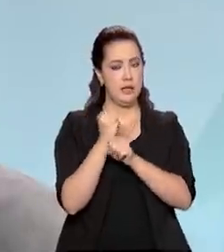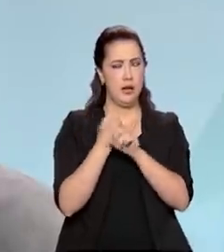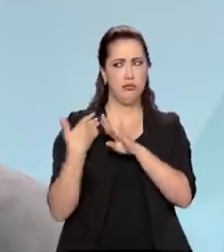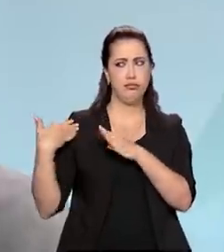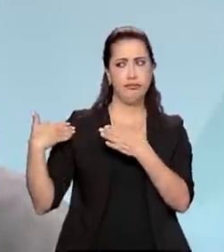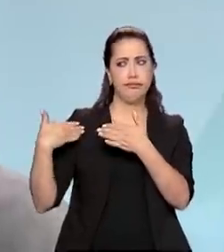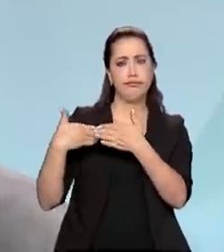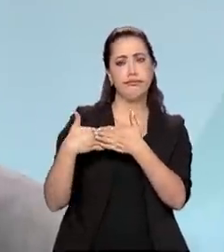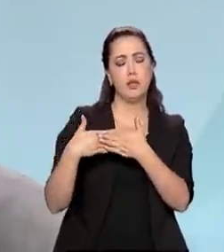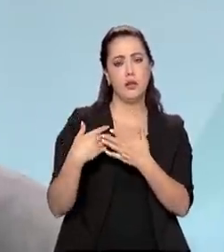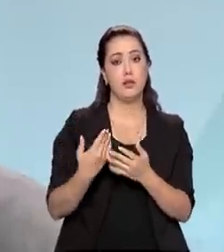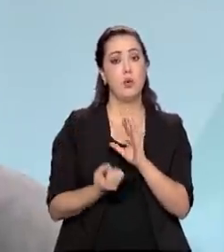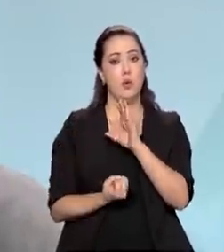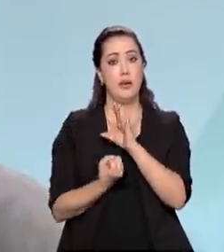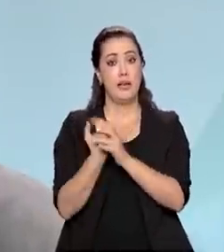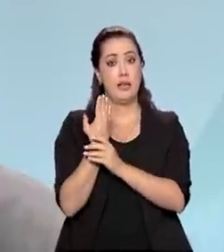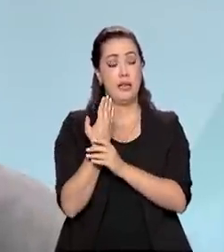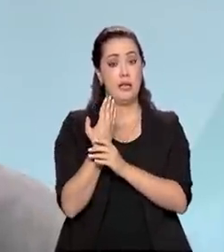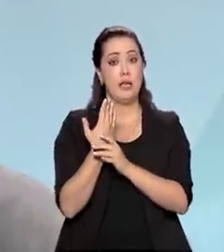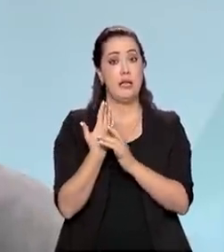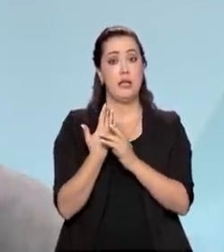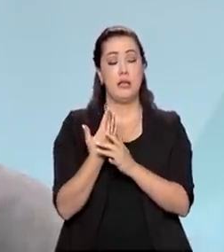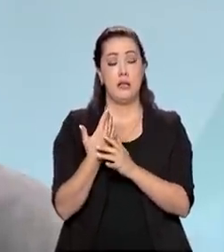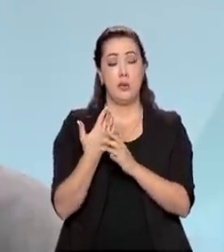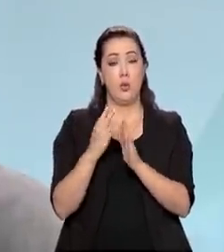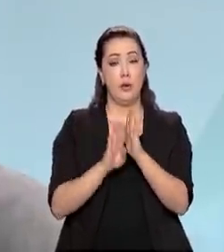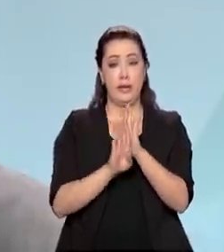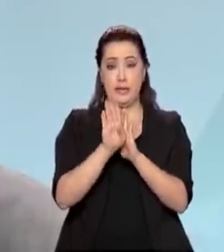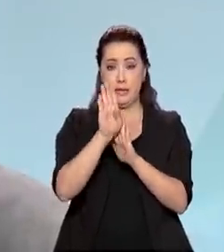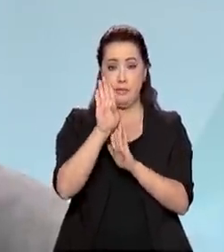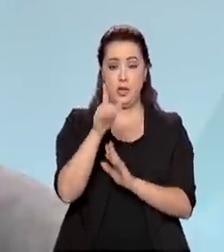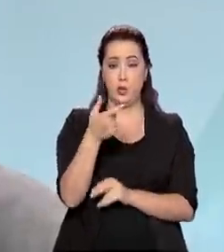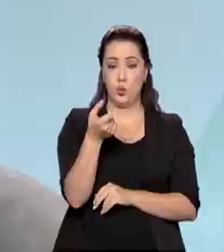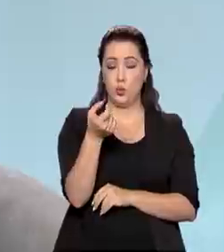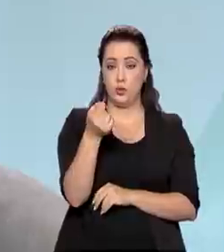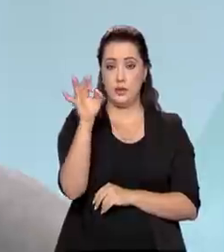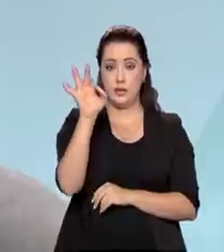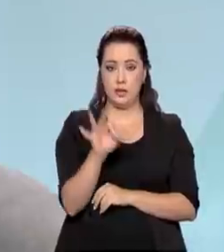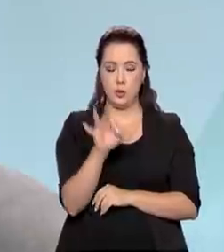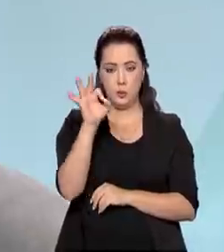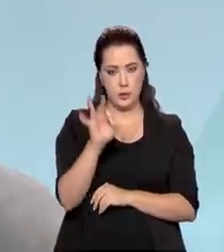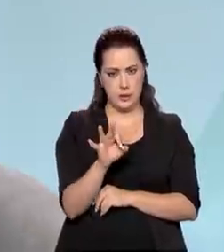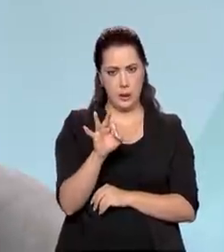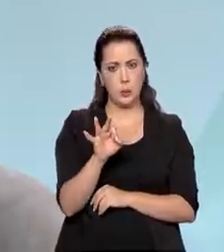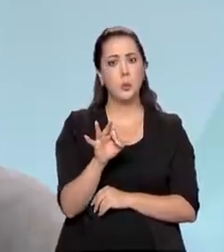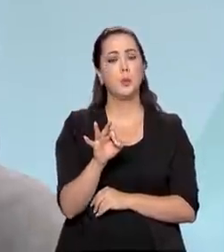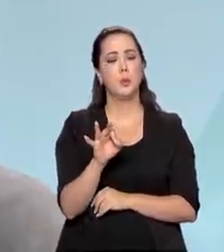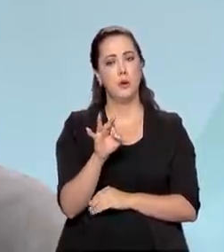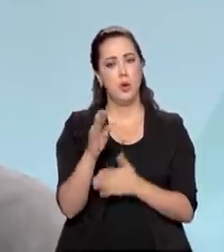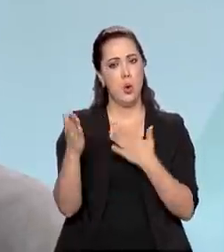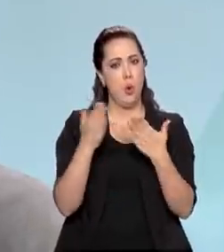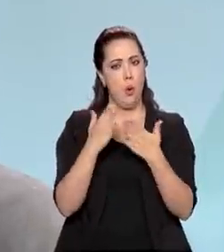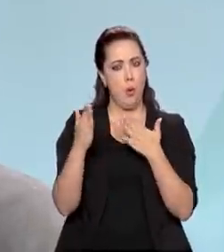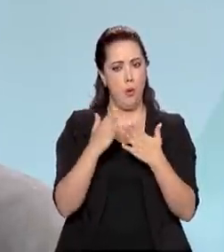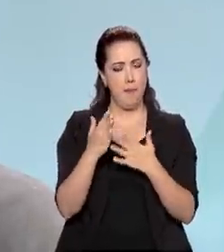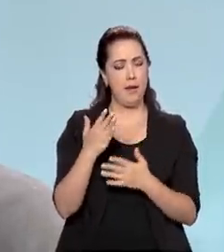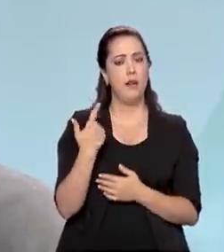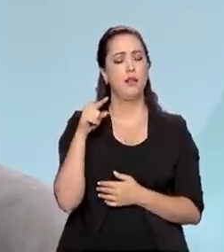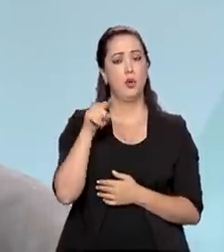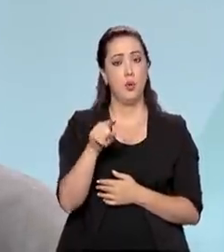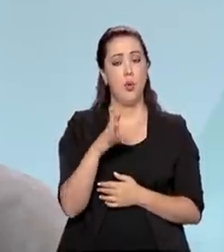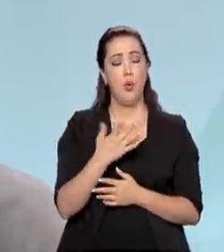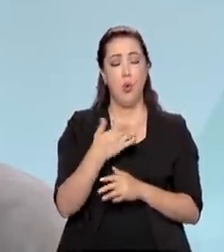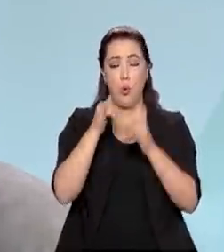foi de 200% da energia solar centralizada e de 2.000%